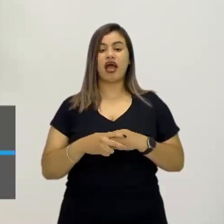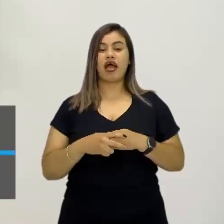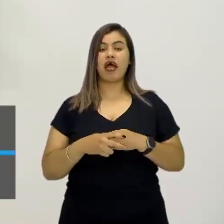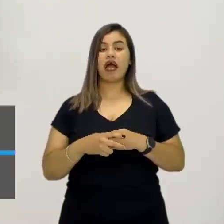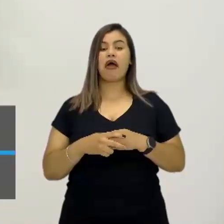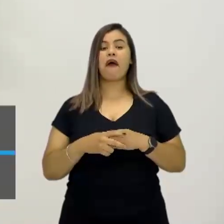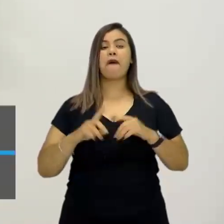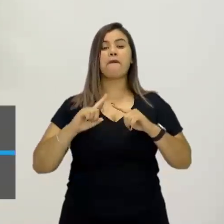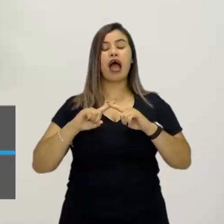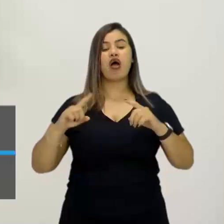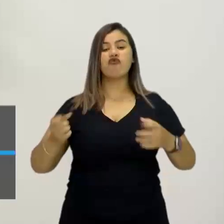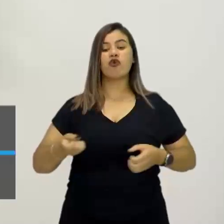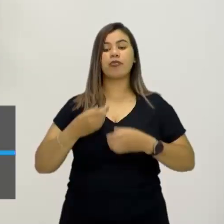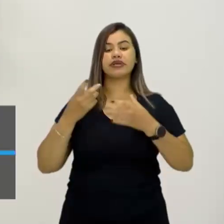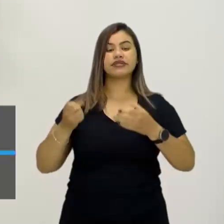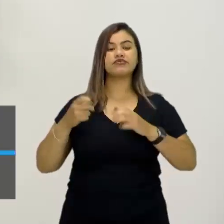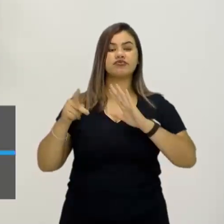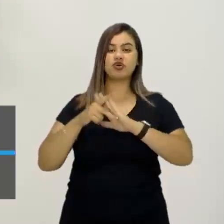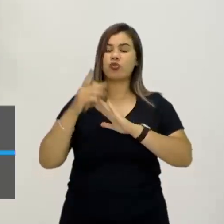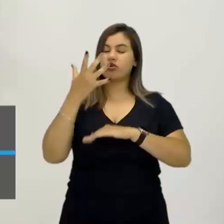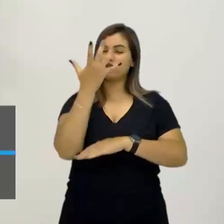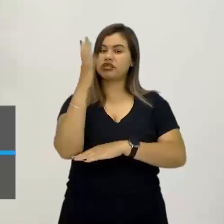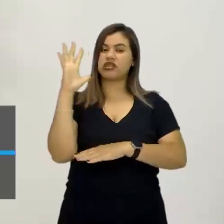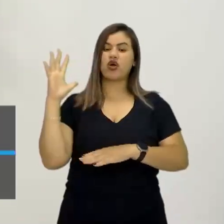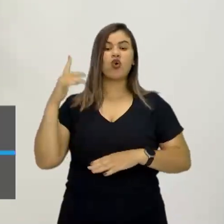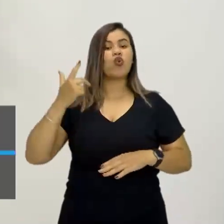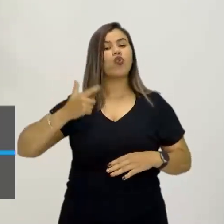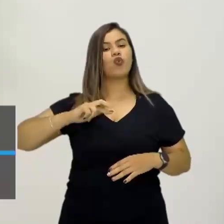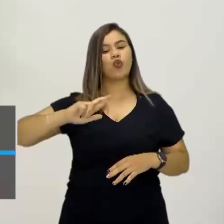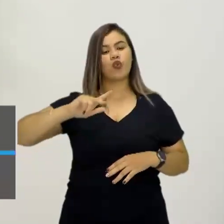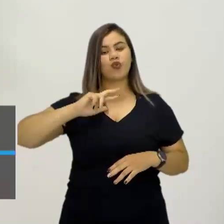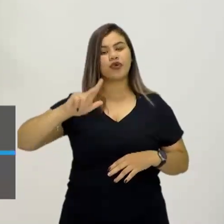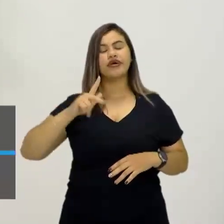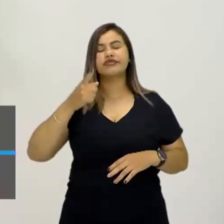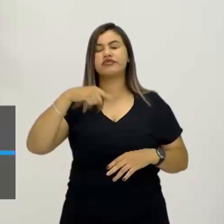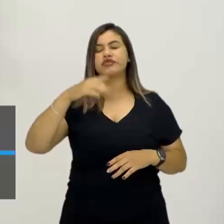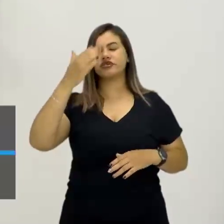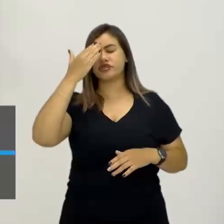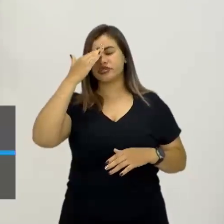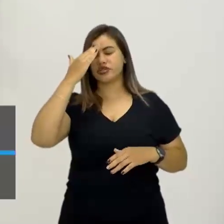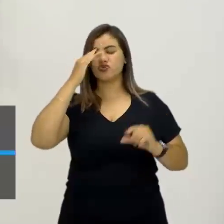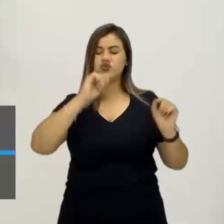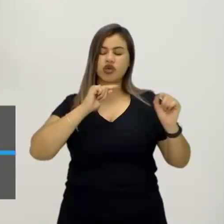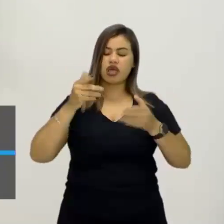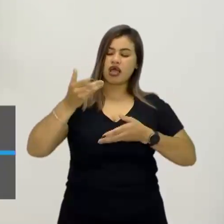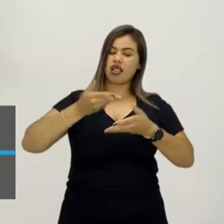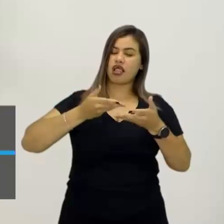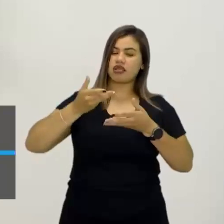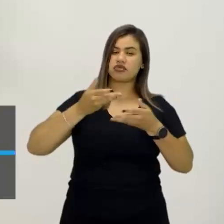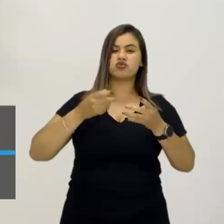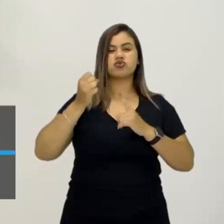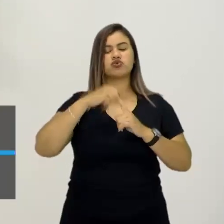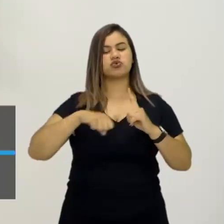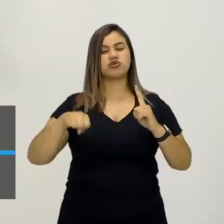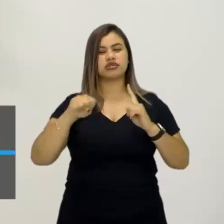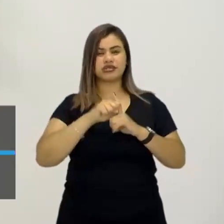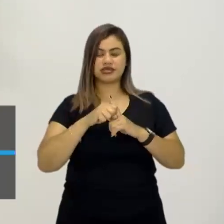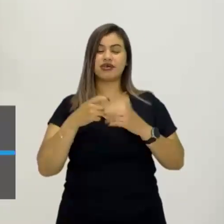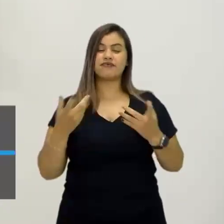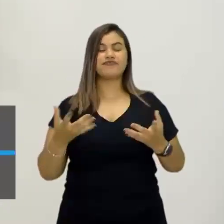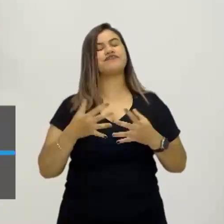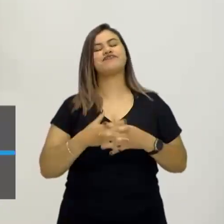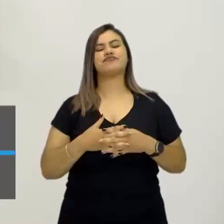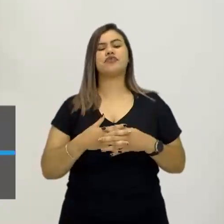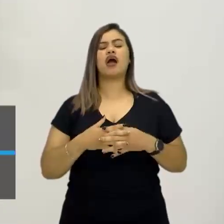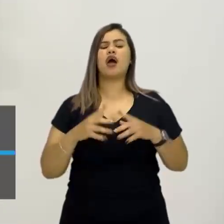dados da natureza. Então, nós compreendemos as nossas relações sociais também por meio desses símbolos. E que